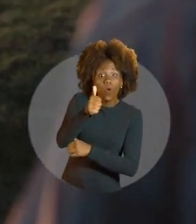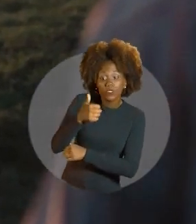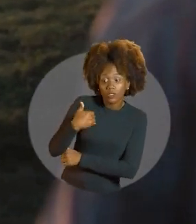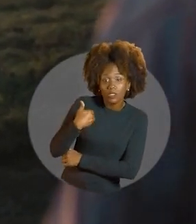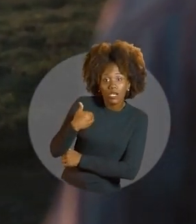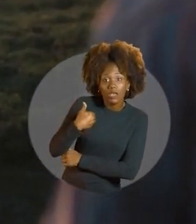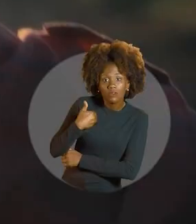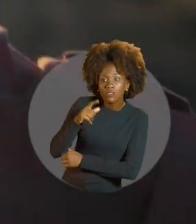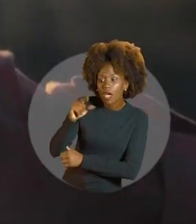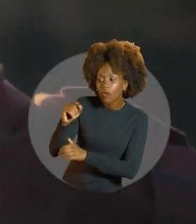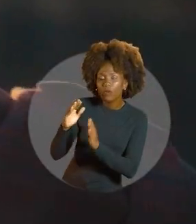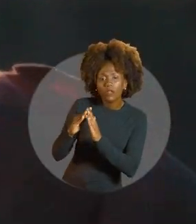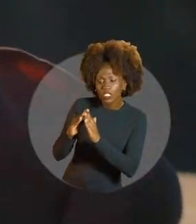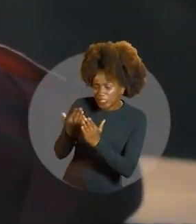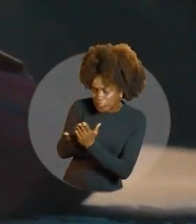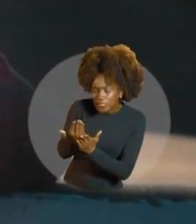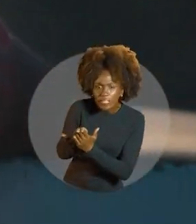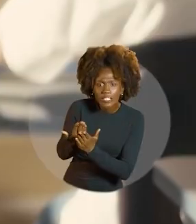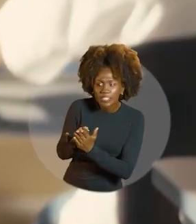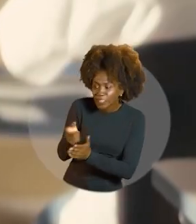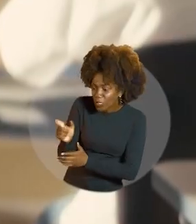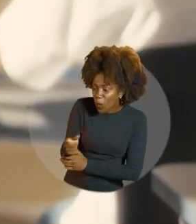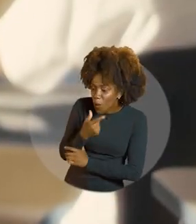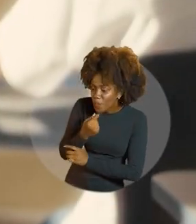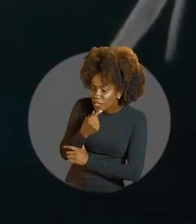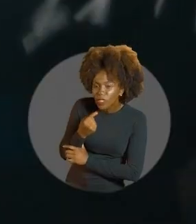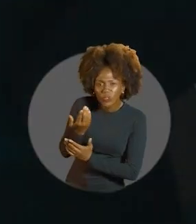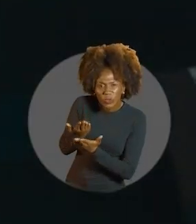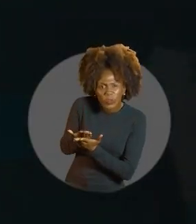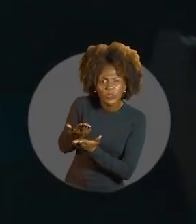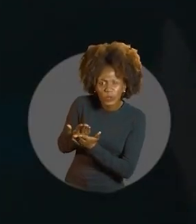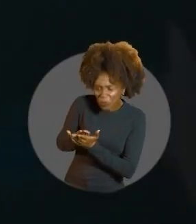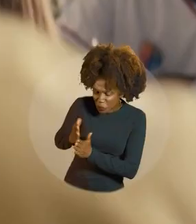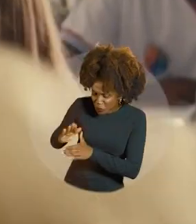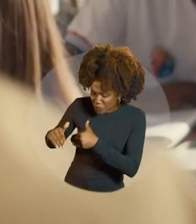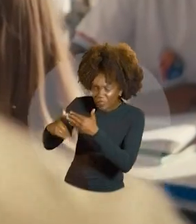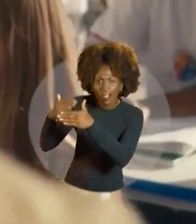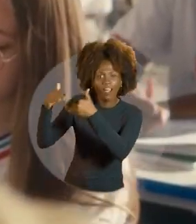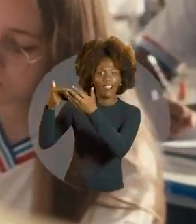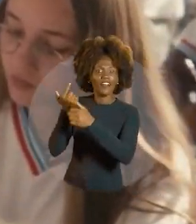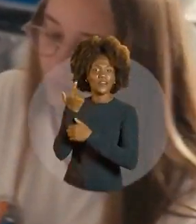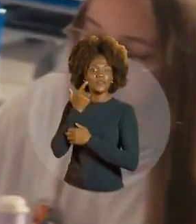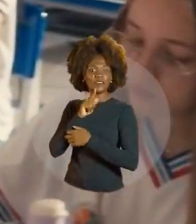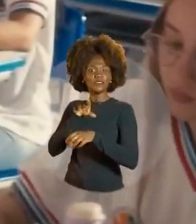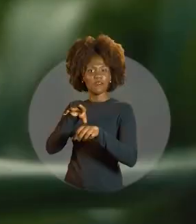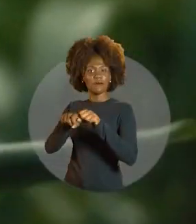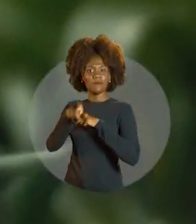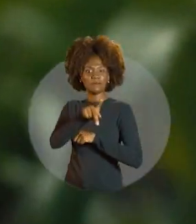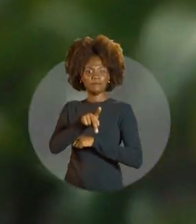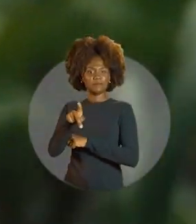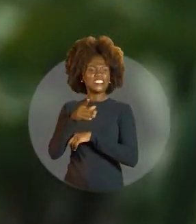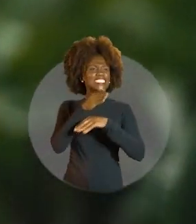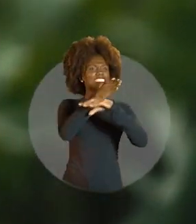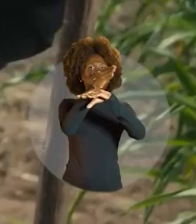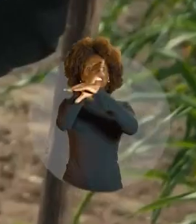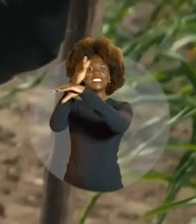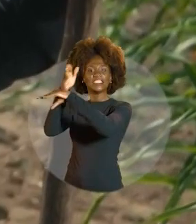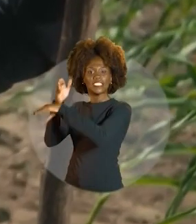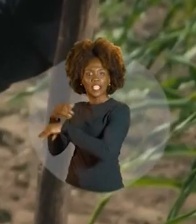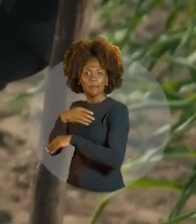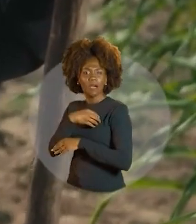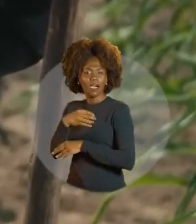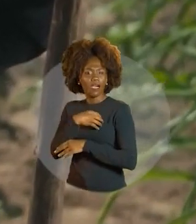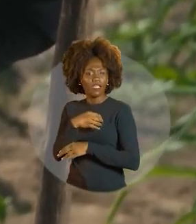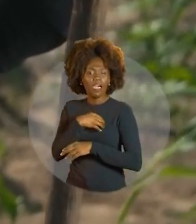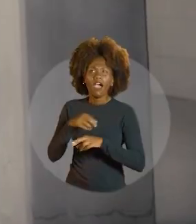saiu de casa para estudar. O menino estudou. Estudou tanto que virou professor. Correu a Bahia inteira,